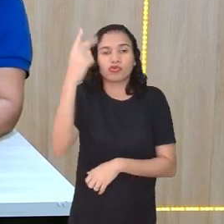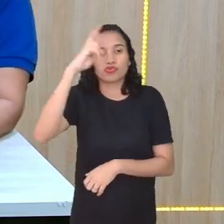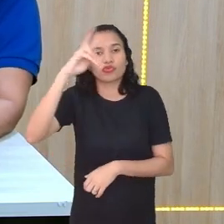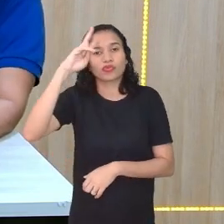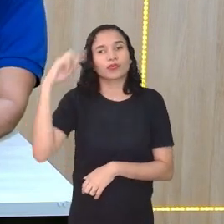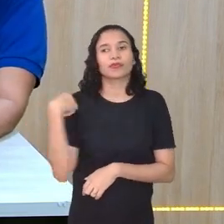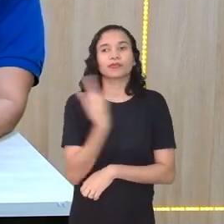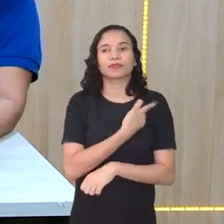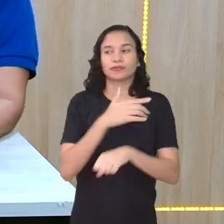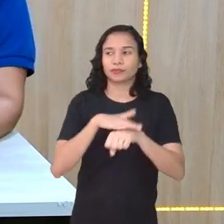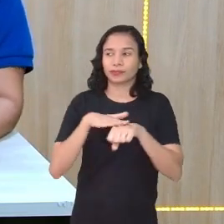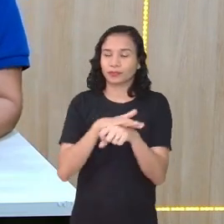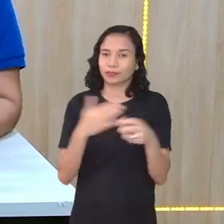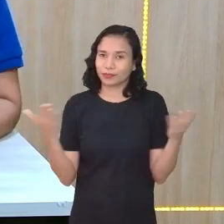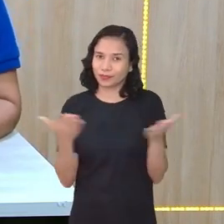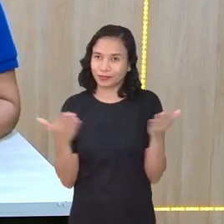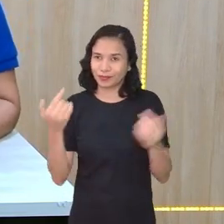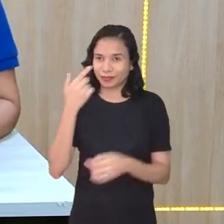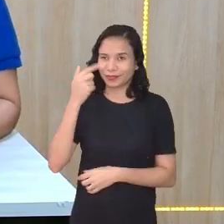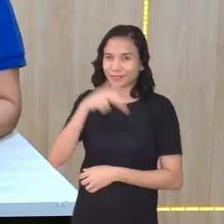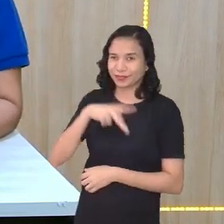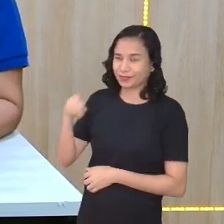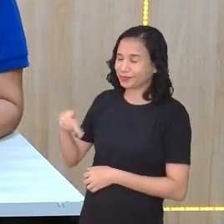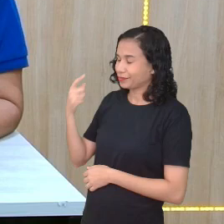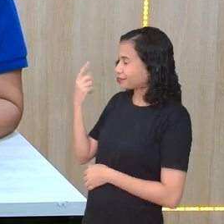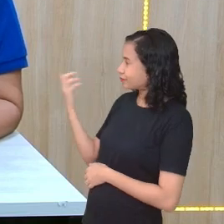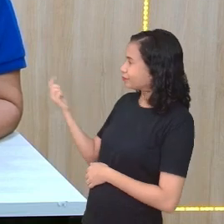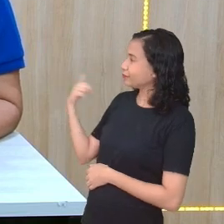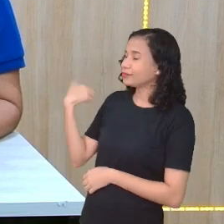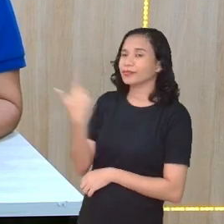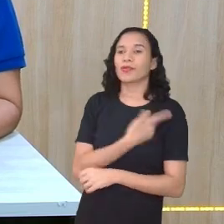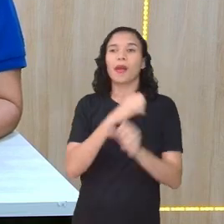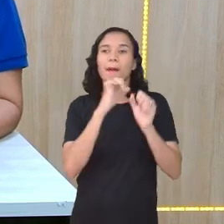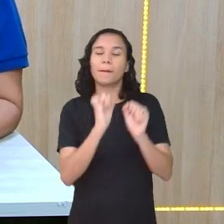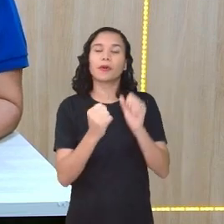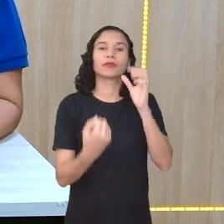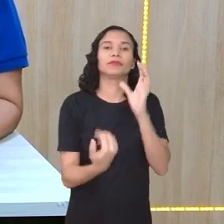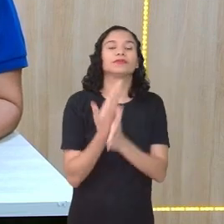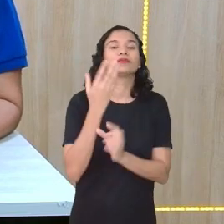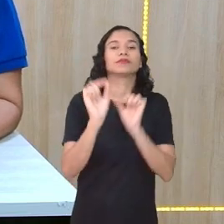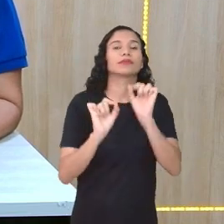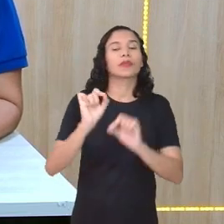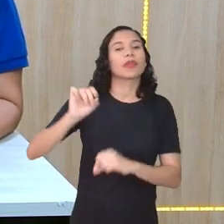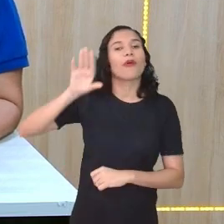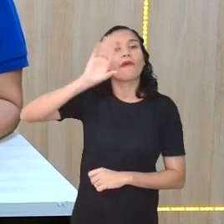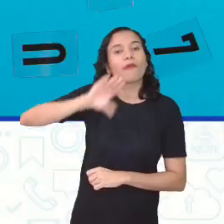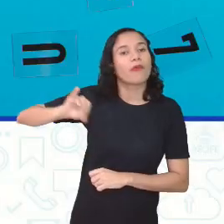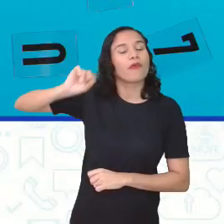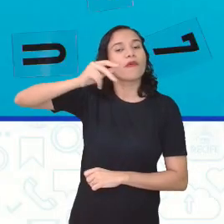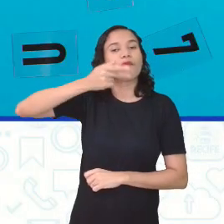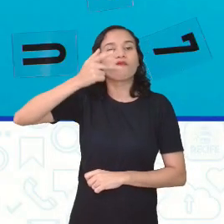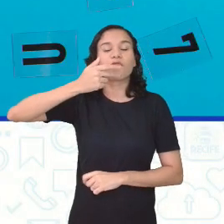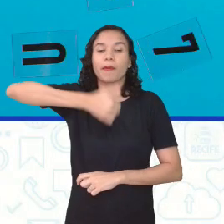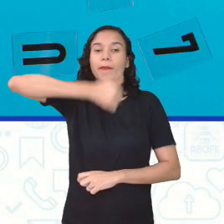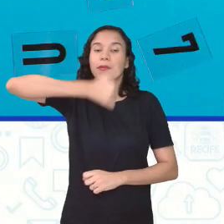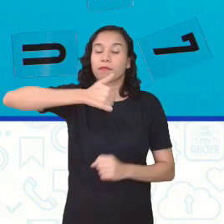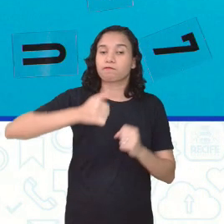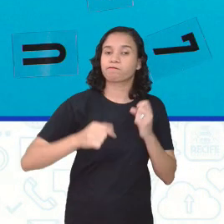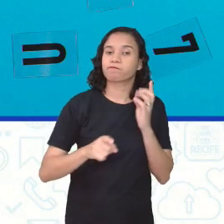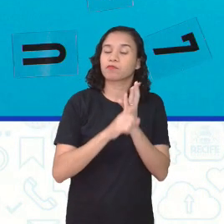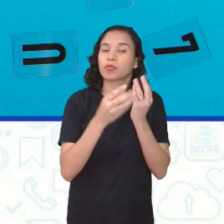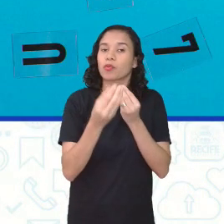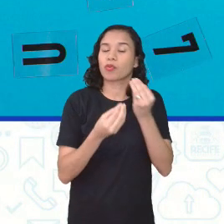vai falar sobre isso agora, professora. Dessa forma, podemos conceber a oralidade como um primeiro encontro